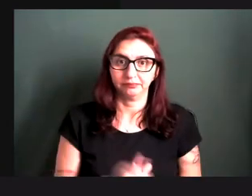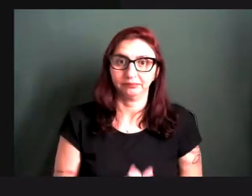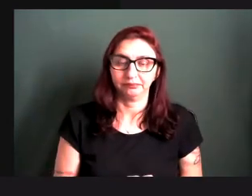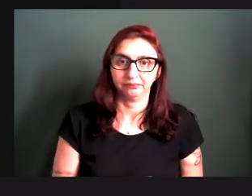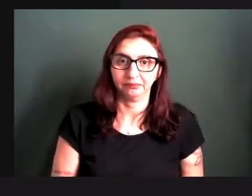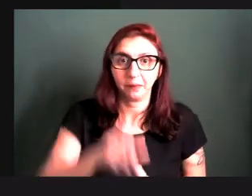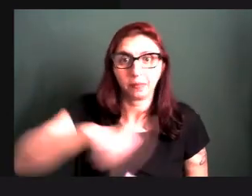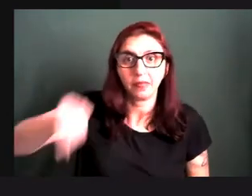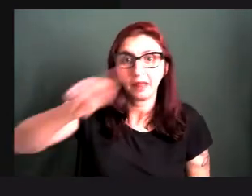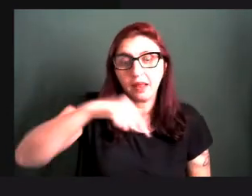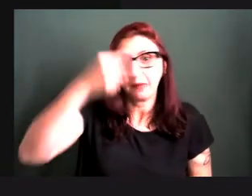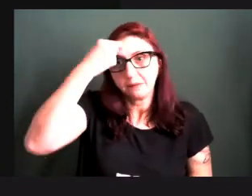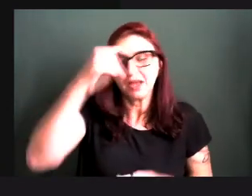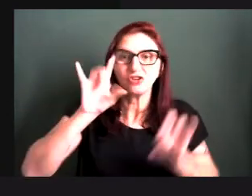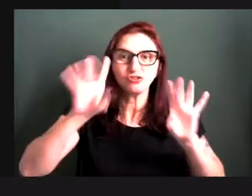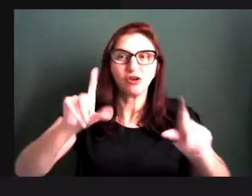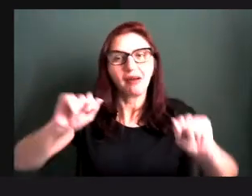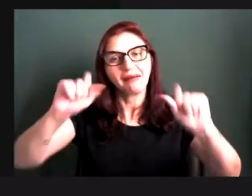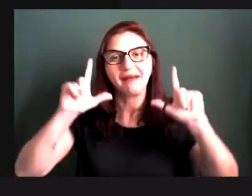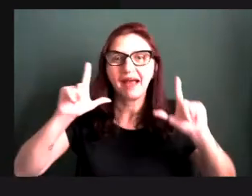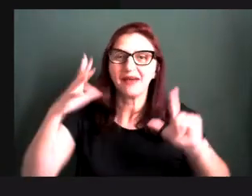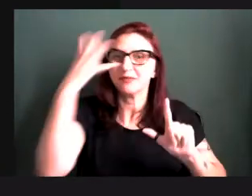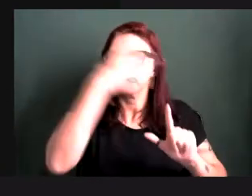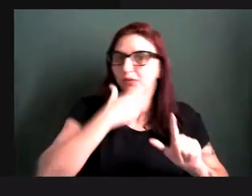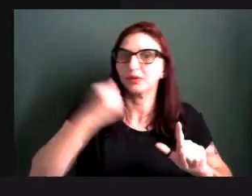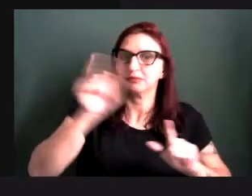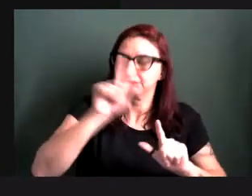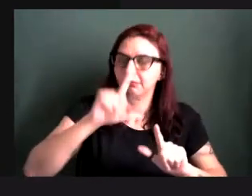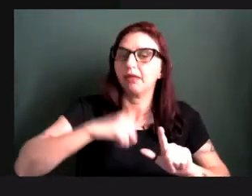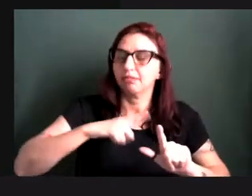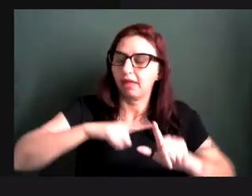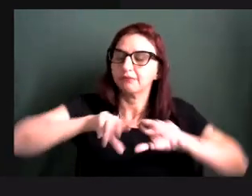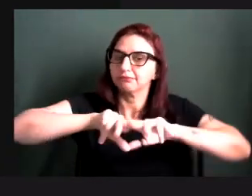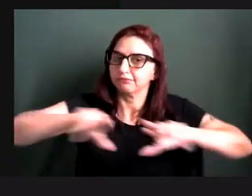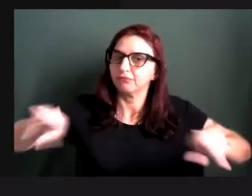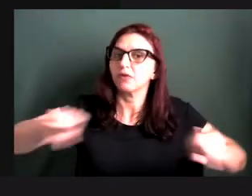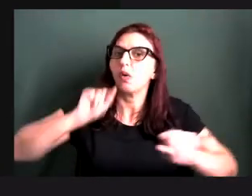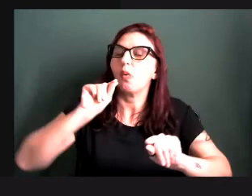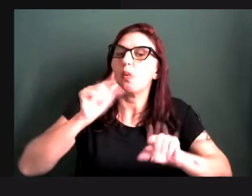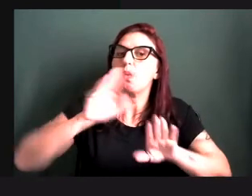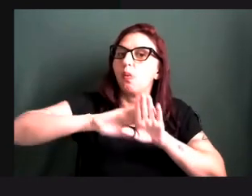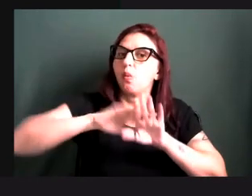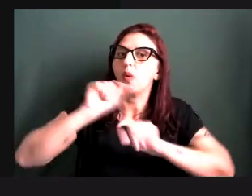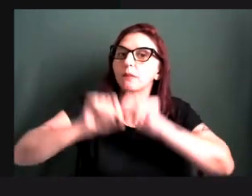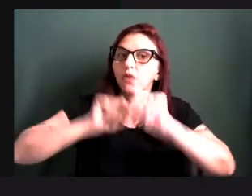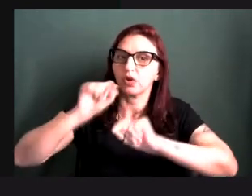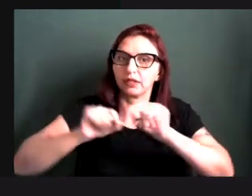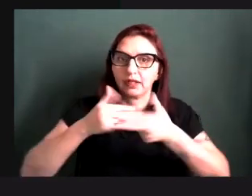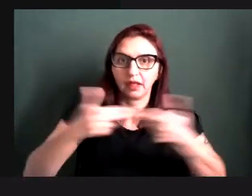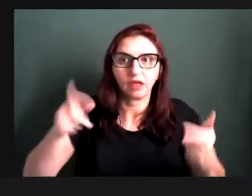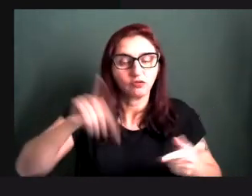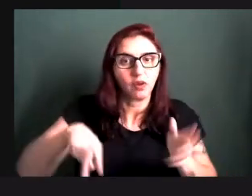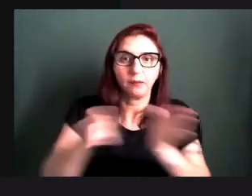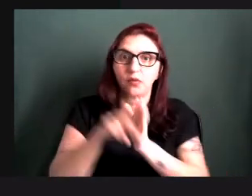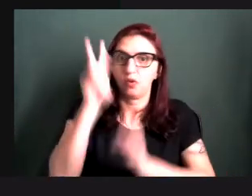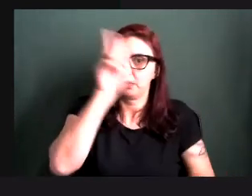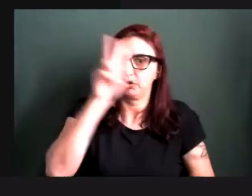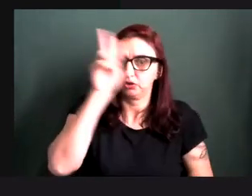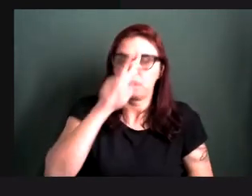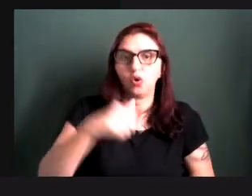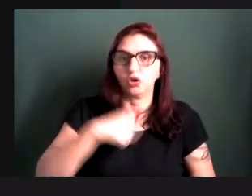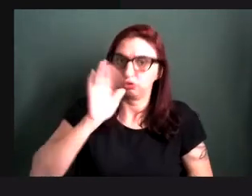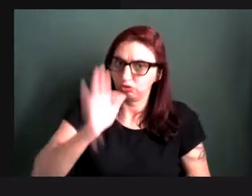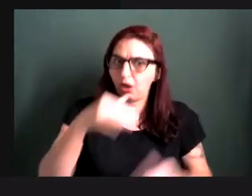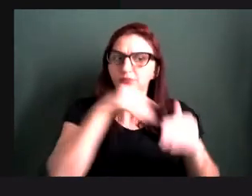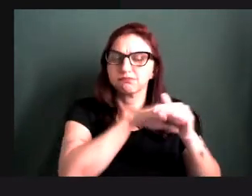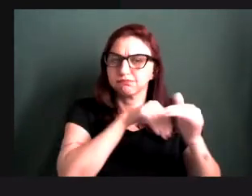ao fronte só para fazer selfie, né, tem tudo sua importância e esses registros acabam se tornando registros históricos, né, eu tenho um arcebo bem